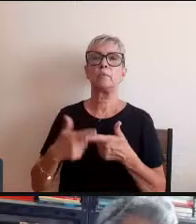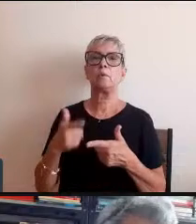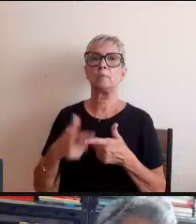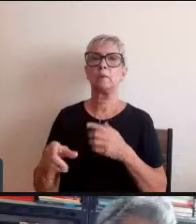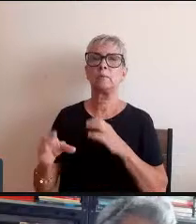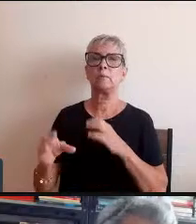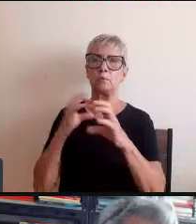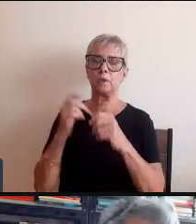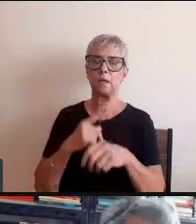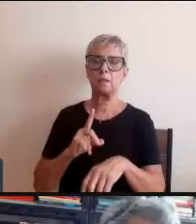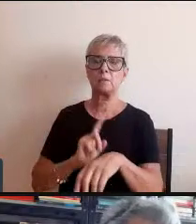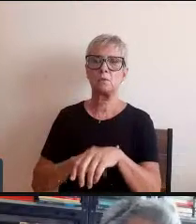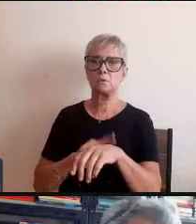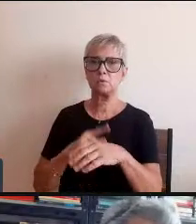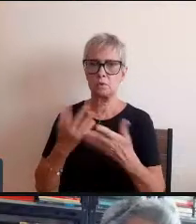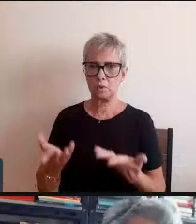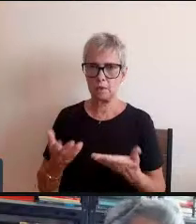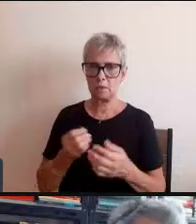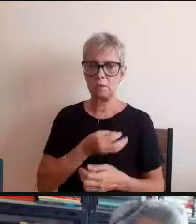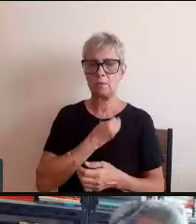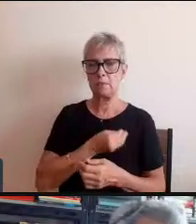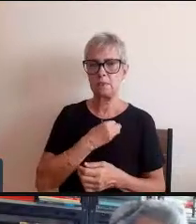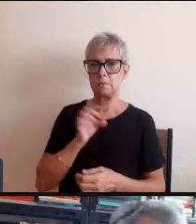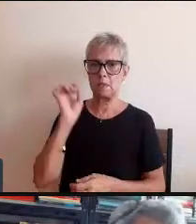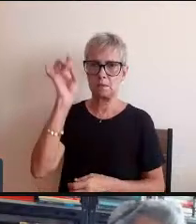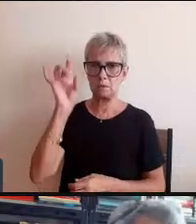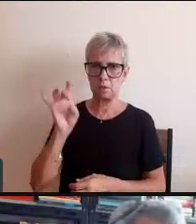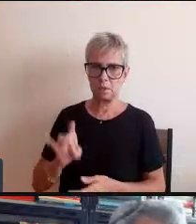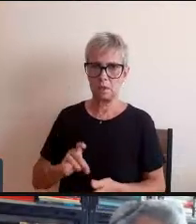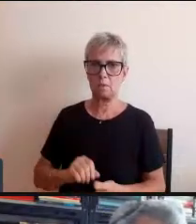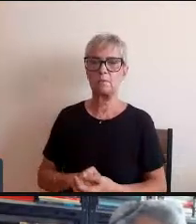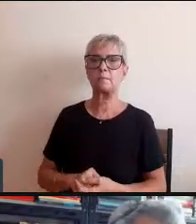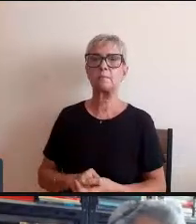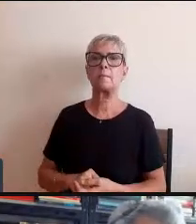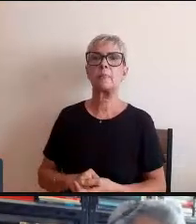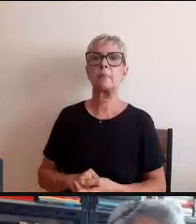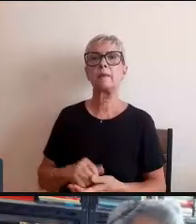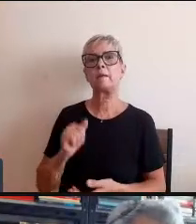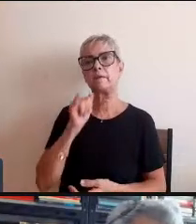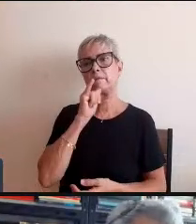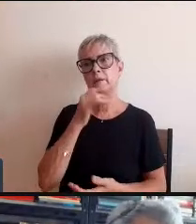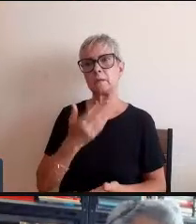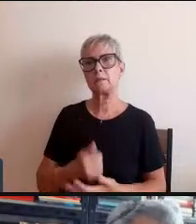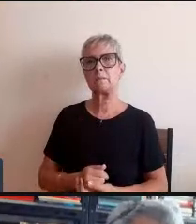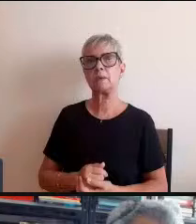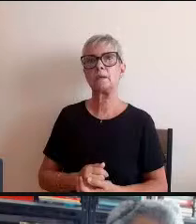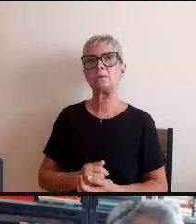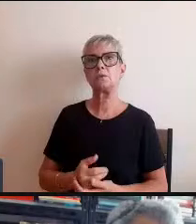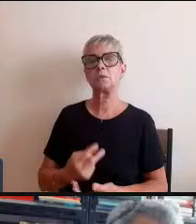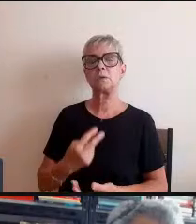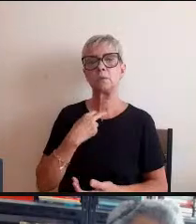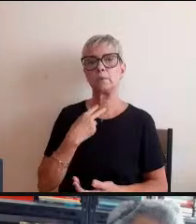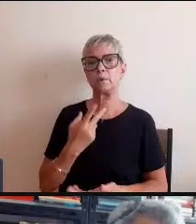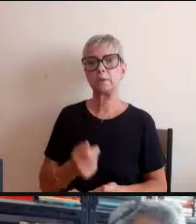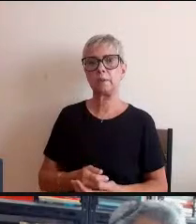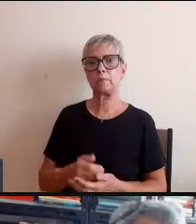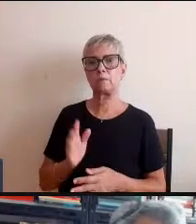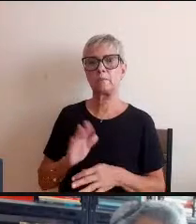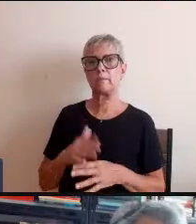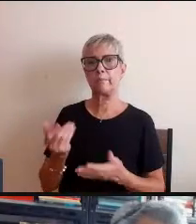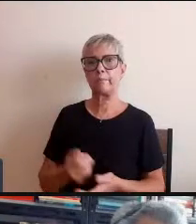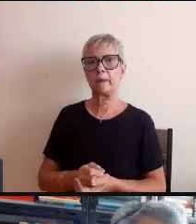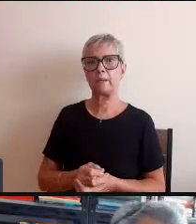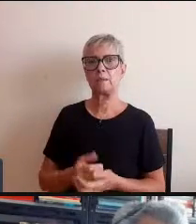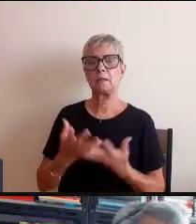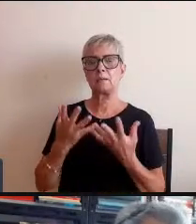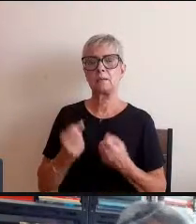de participação de cada um infelizmente não vamos poder abrir espaço aqui para a fala do